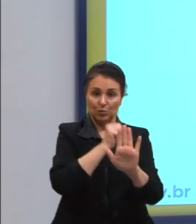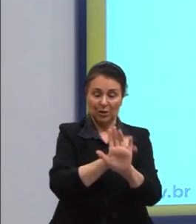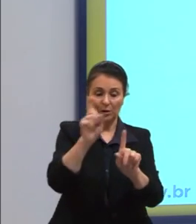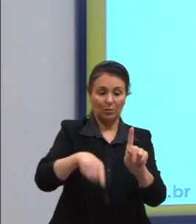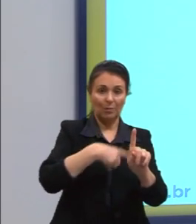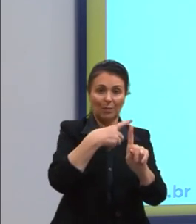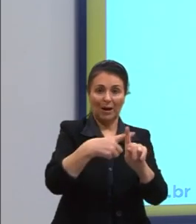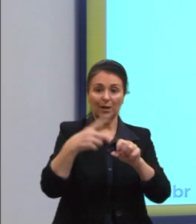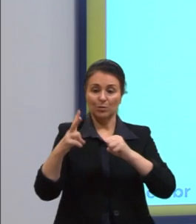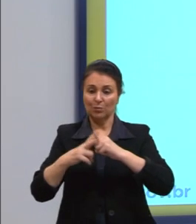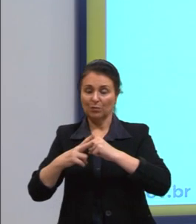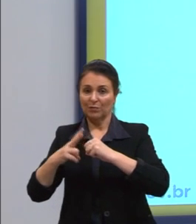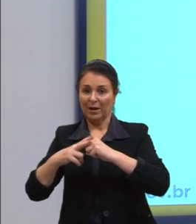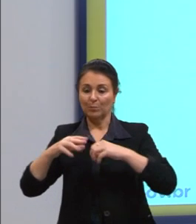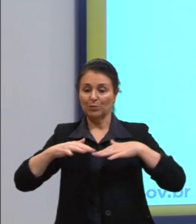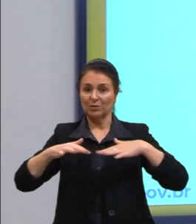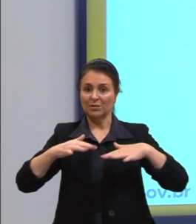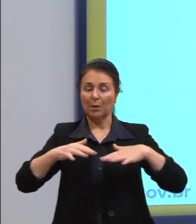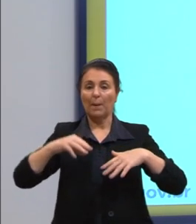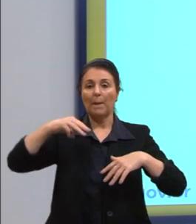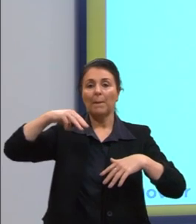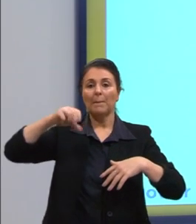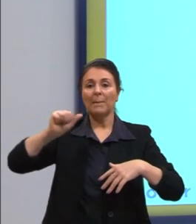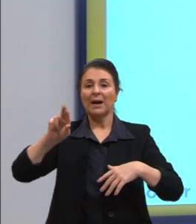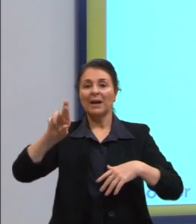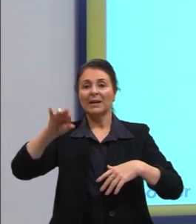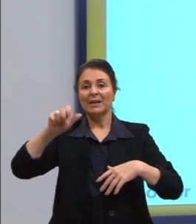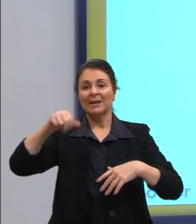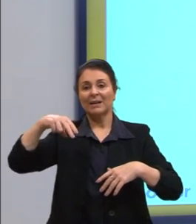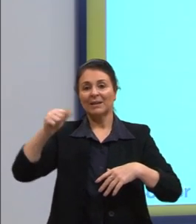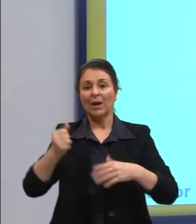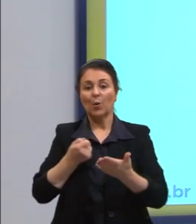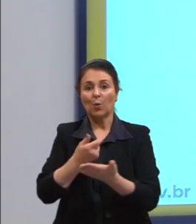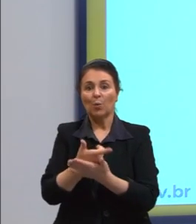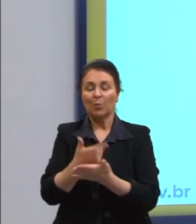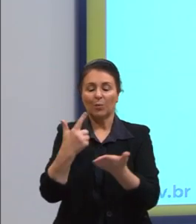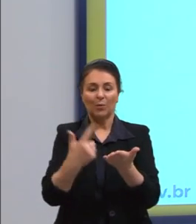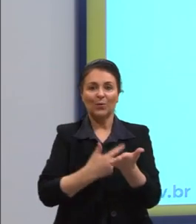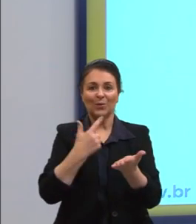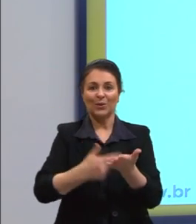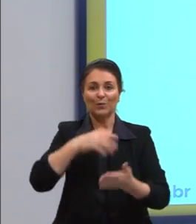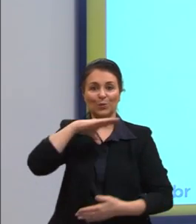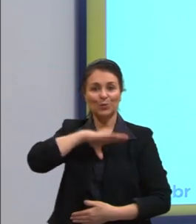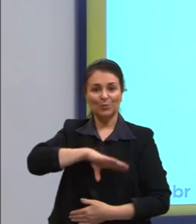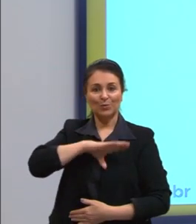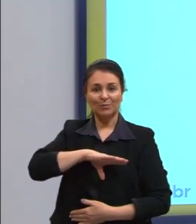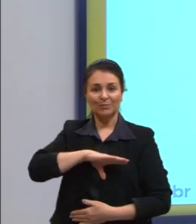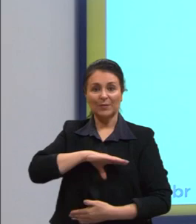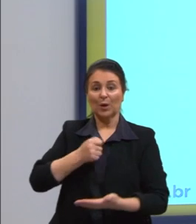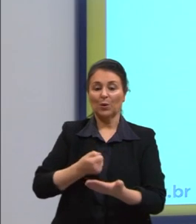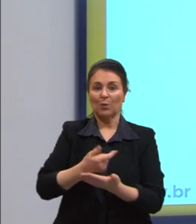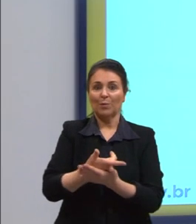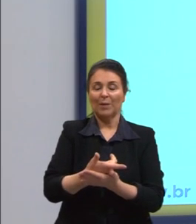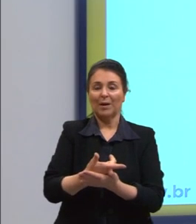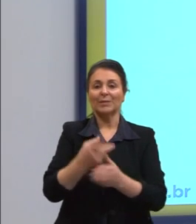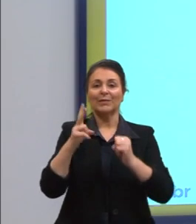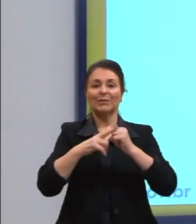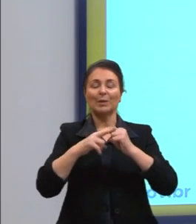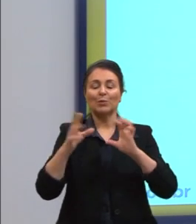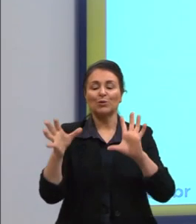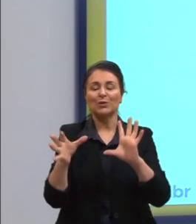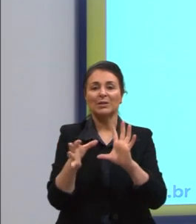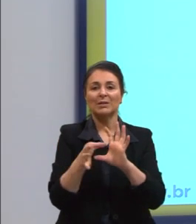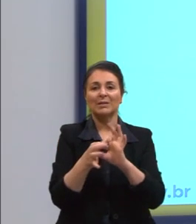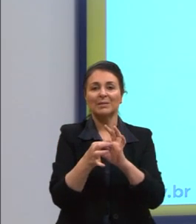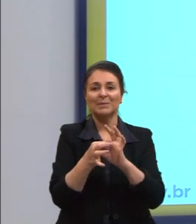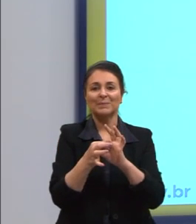ação. Mariana comprou um livro de português. Comprou verbo de ação. E, por